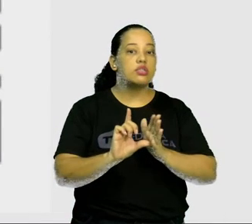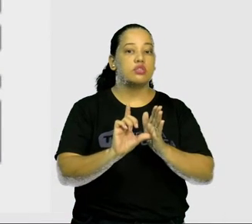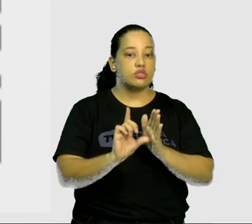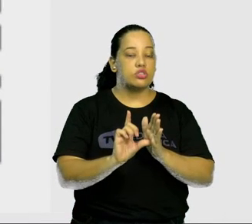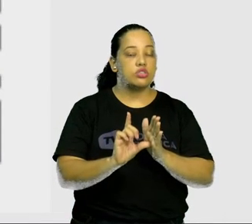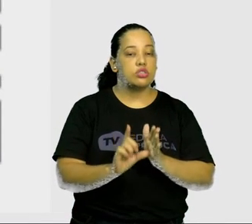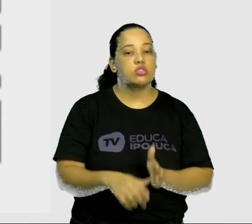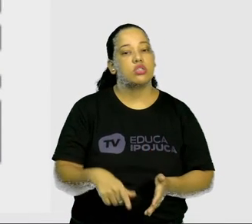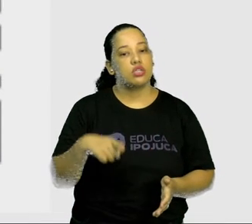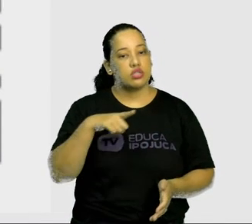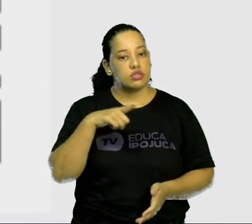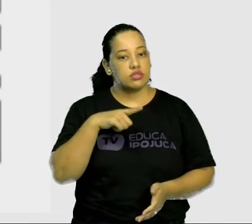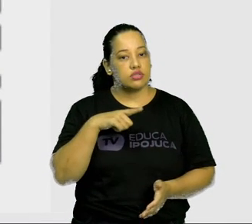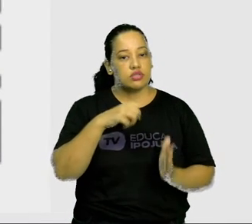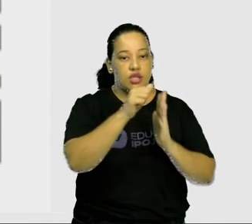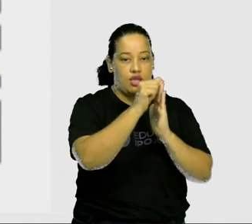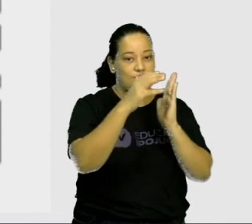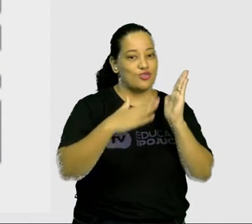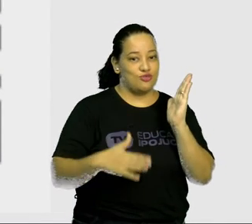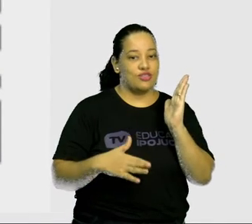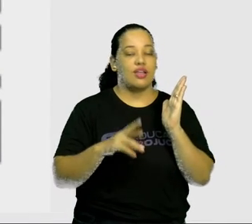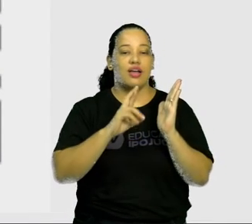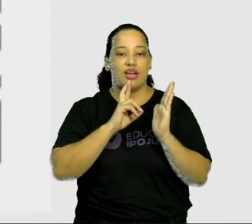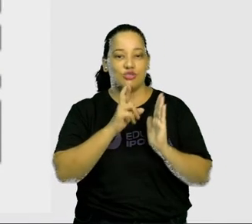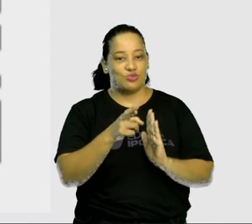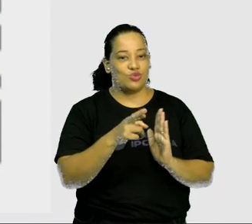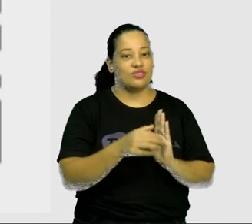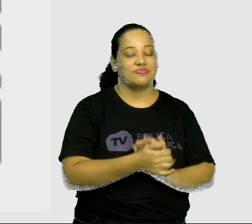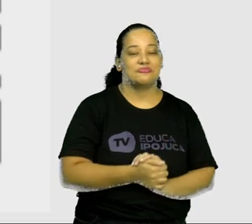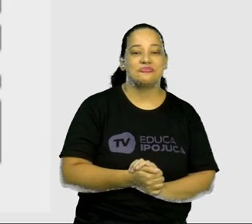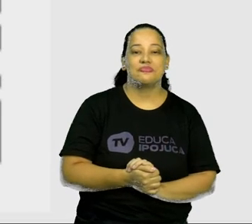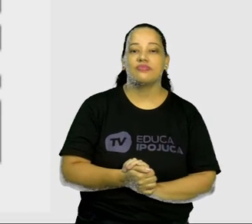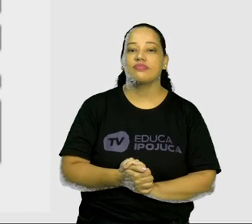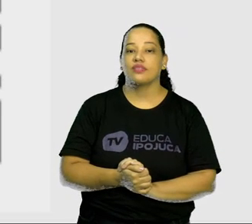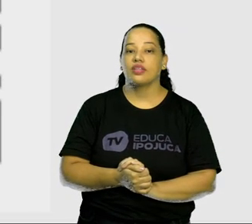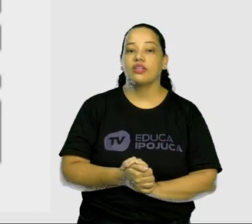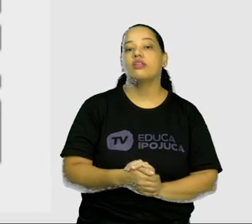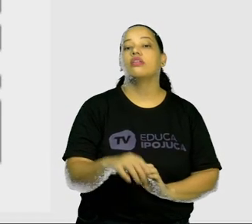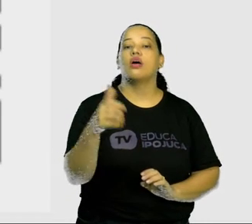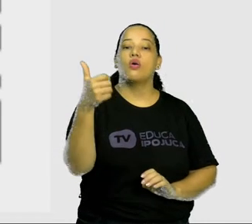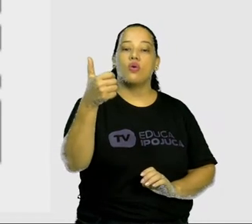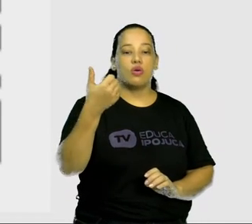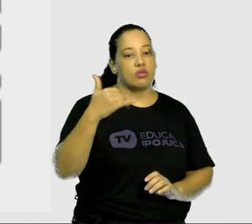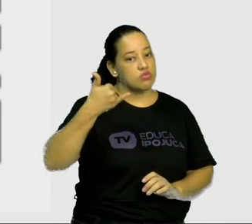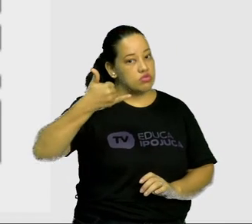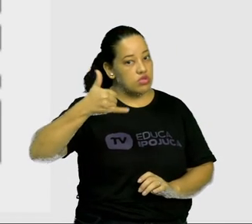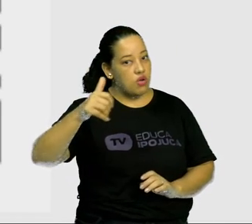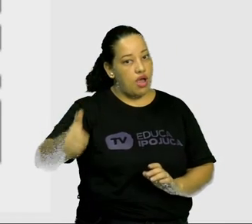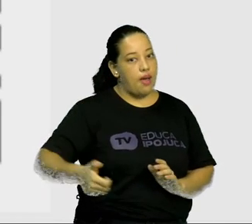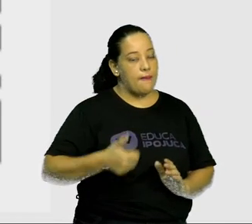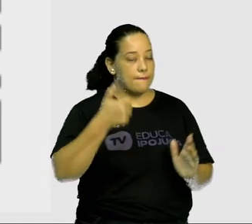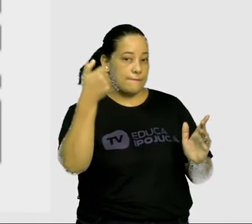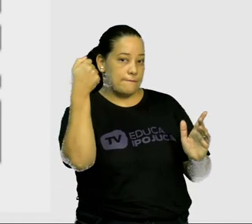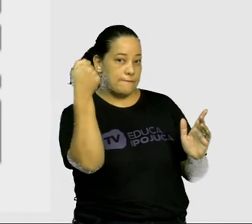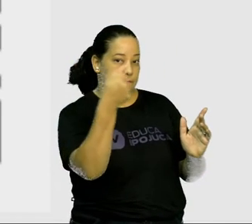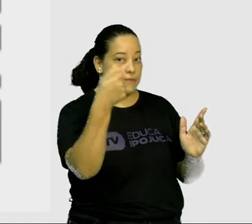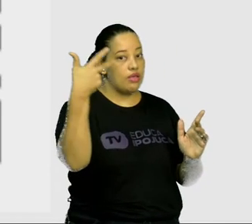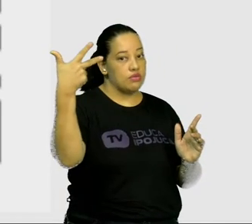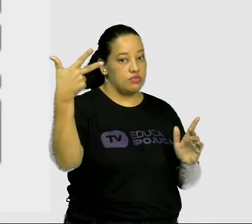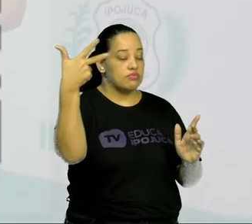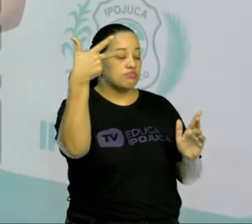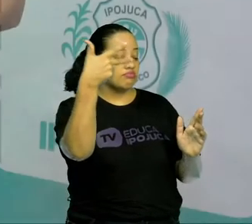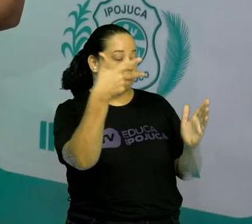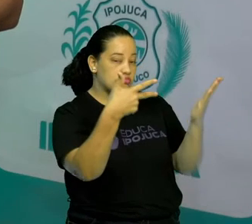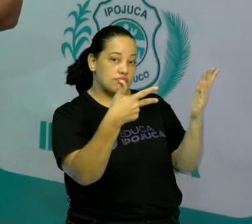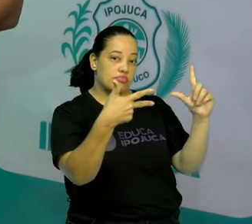mais um exercício de fixação. Está ok? Então, peguem o celular de vocês, coloquem a câmera direcionada para esse